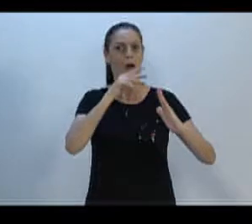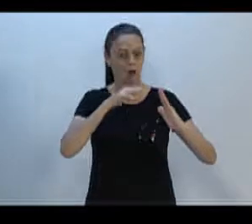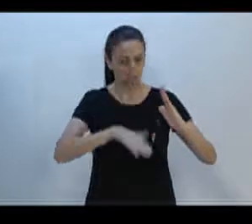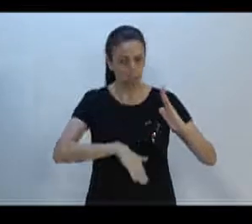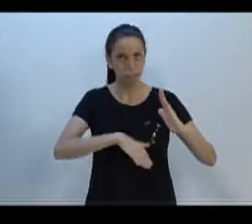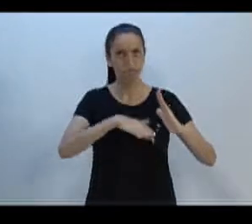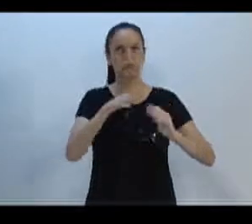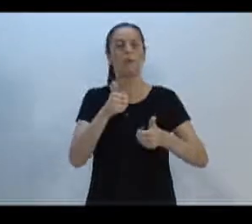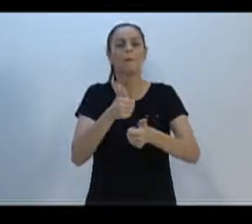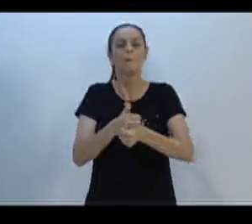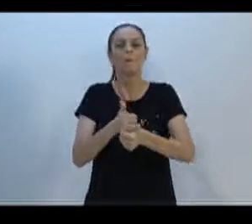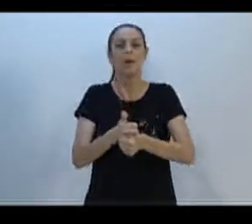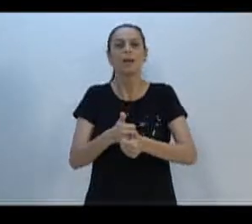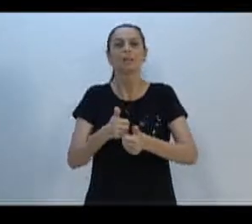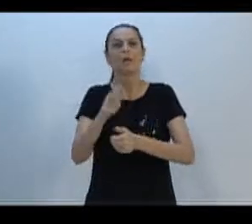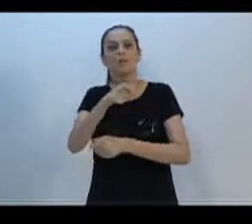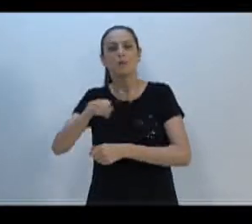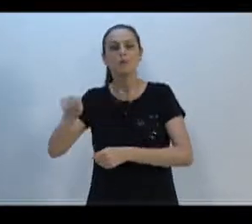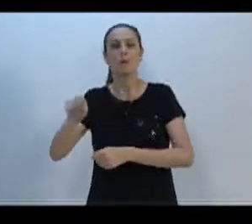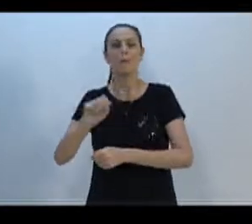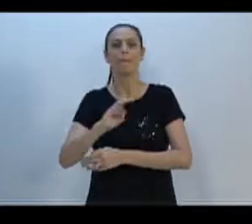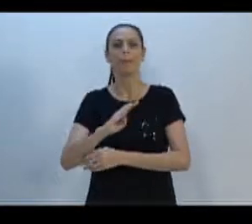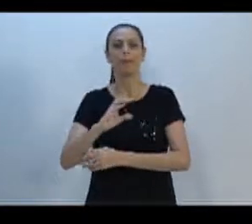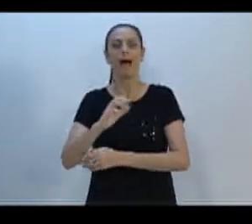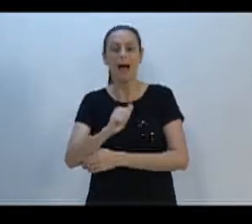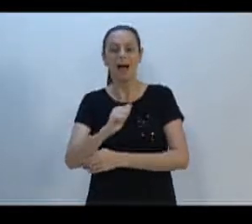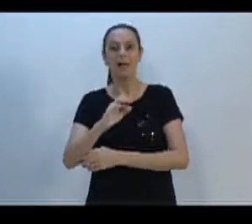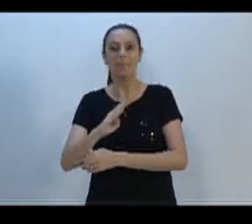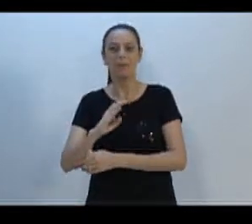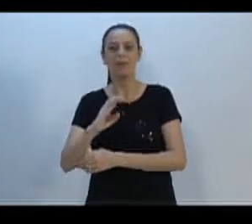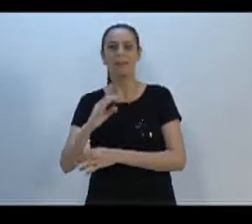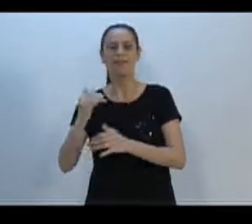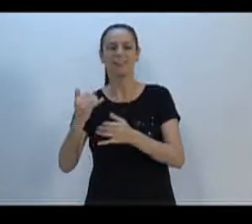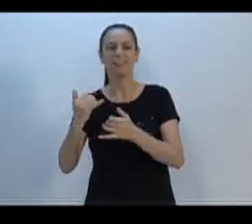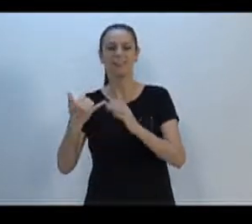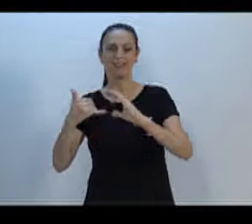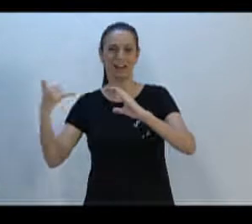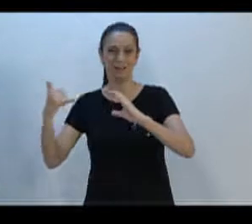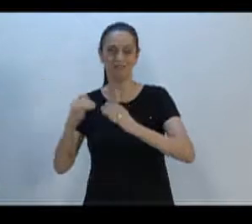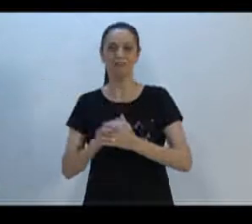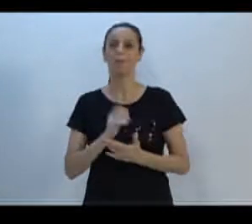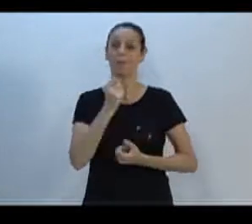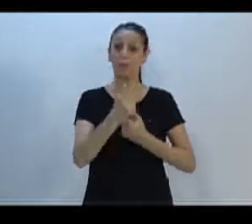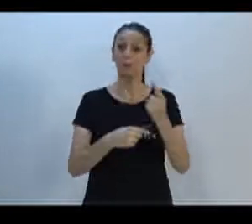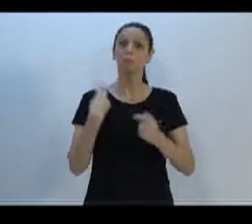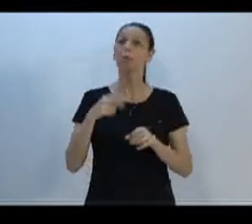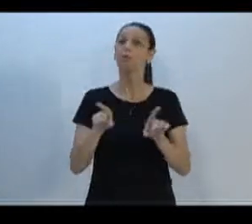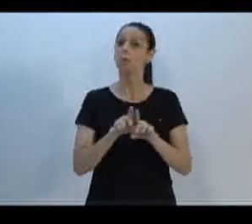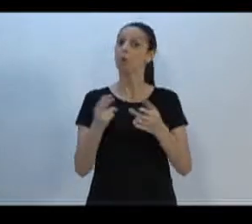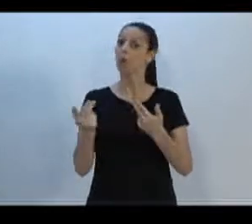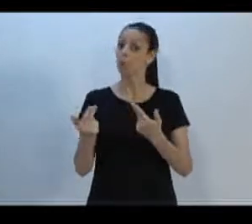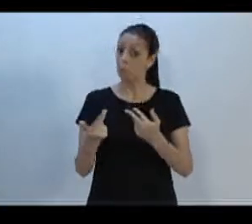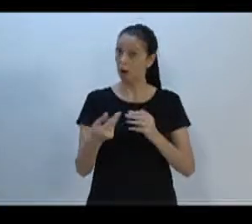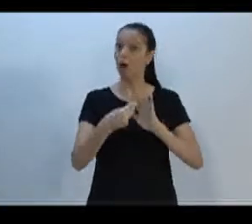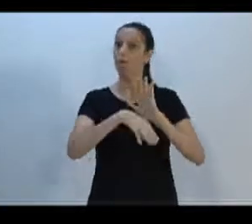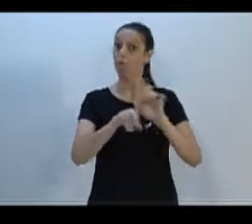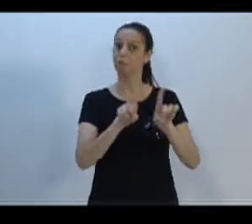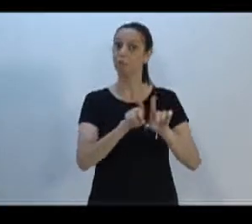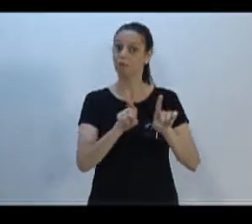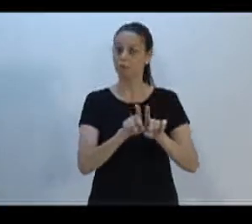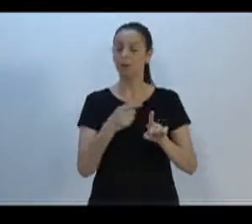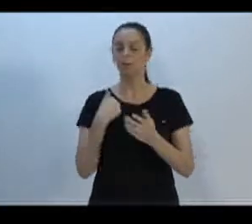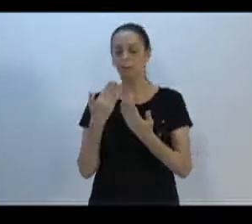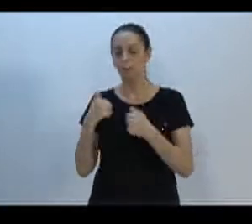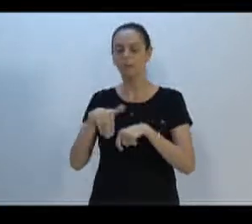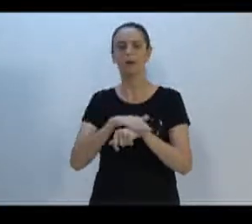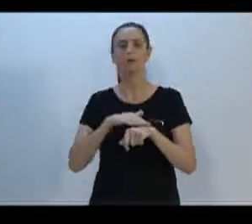próximo à Besselesco, Rua Bonfim. Fizemos encaminhamentos também, alguns vereadores também fizeram encaminhamento, mas eu, conversando com o